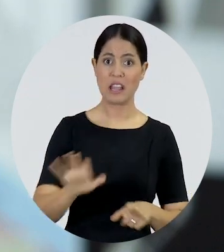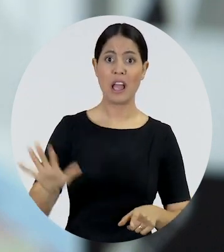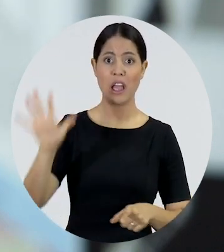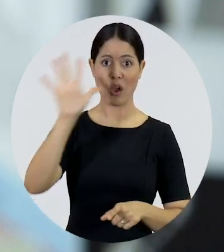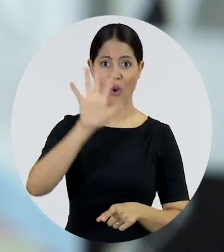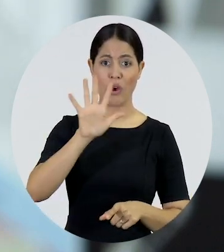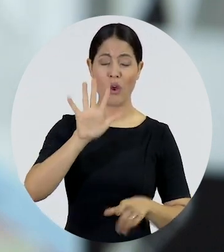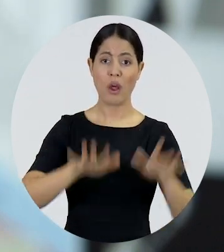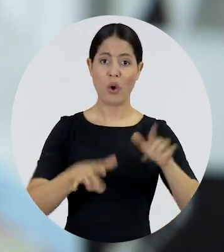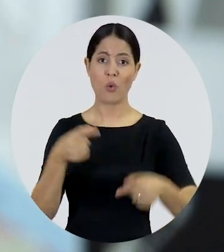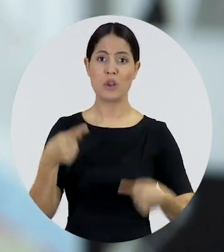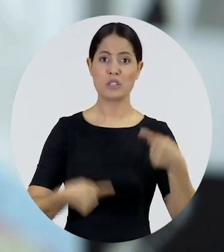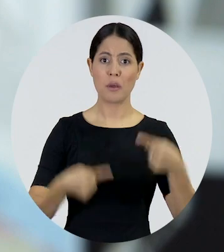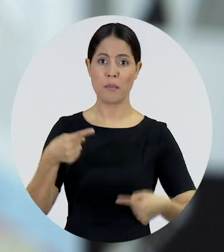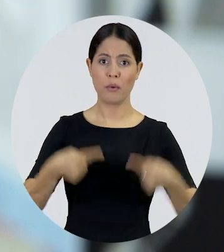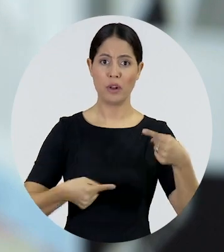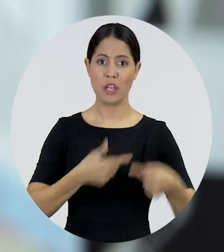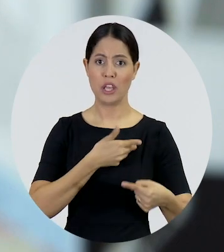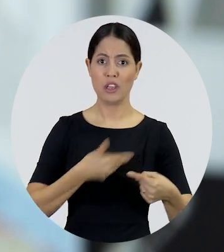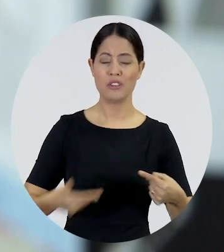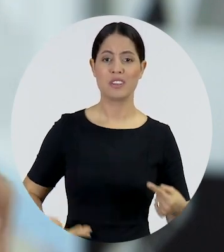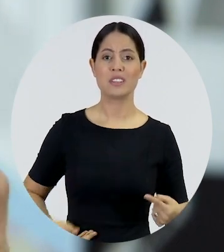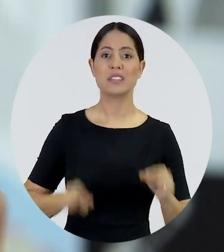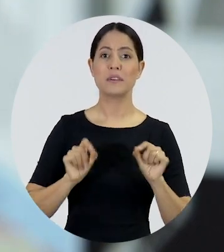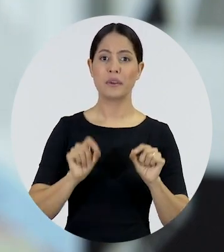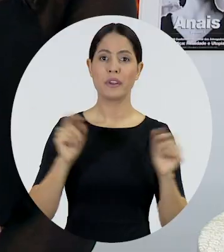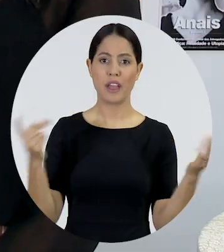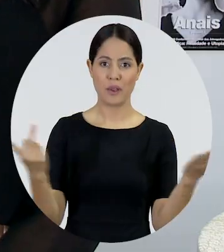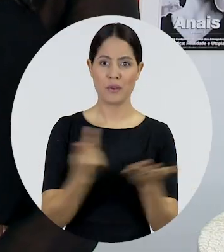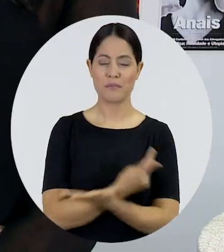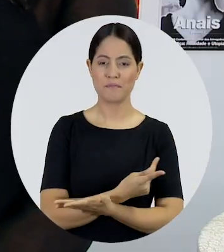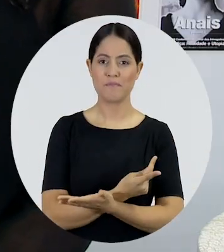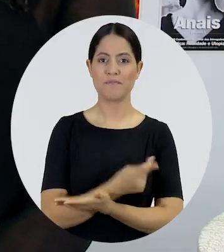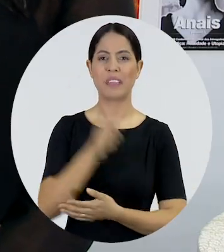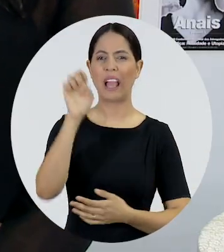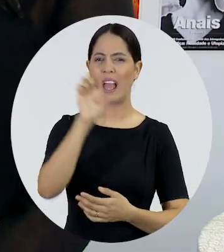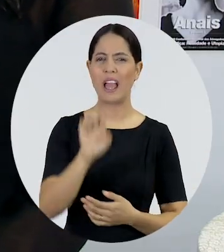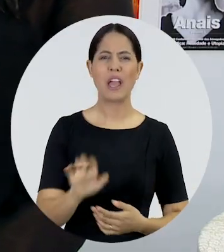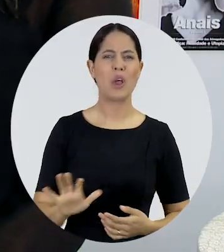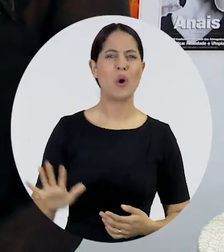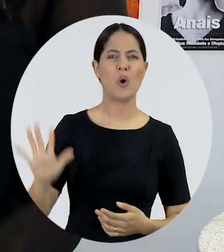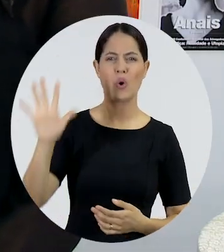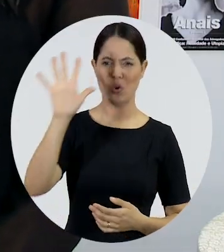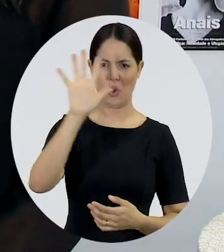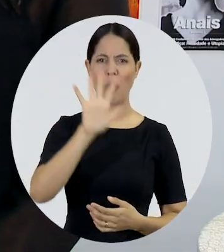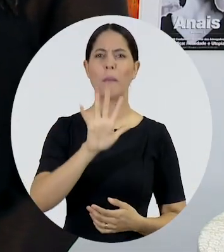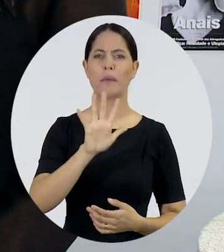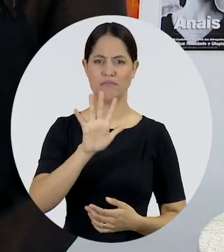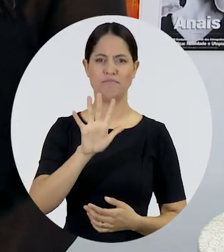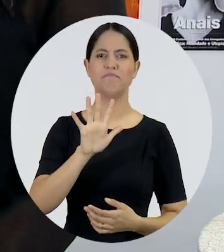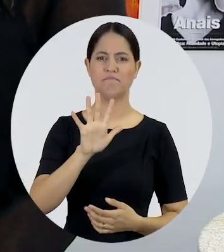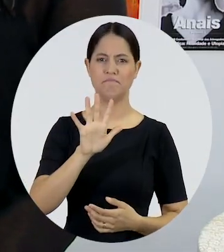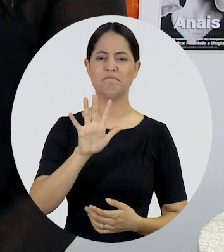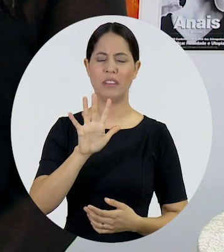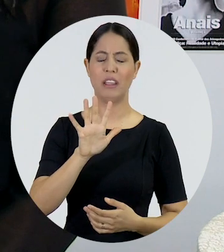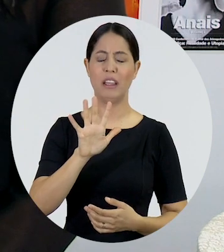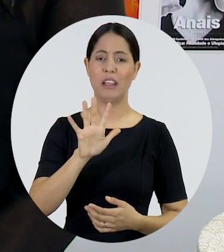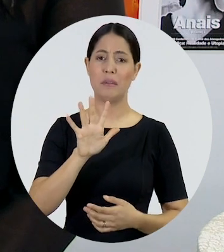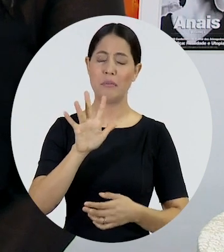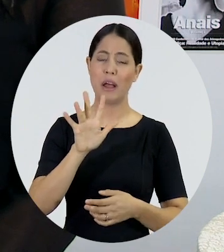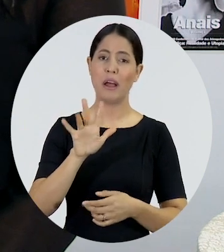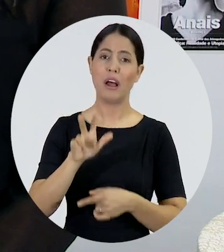que buscam limitar a migração, manter a Europa para os europeus. Ao mesmo tempo que sabemos